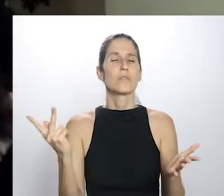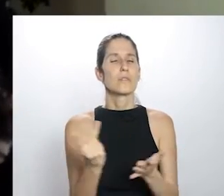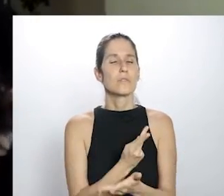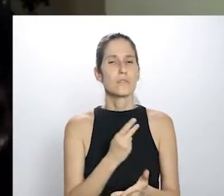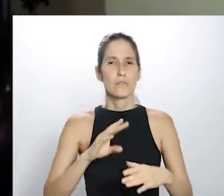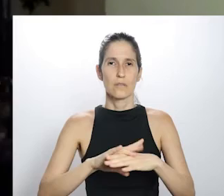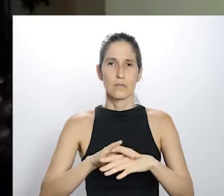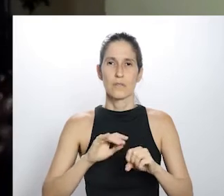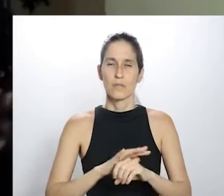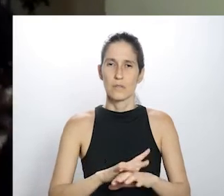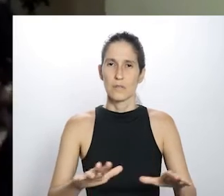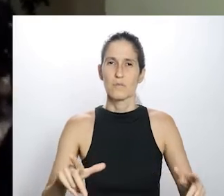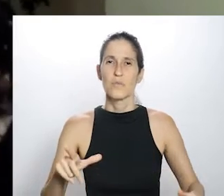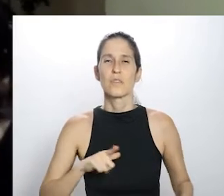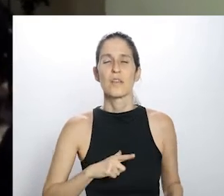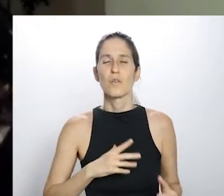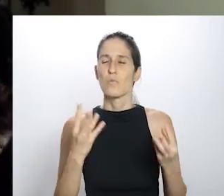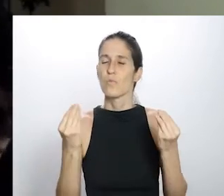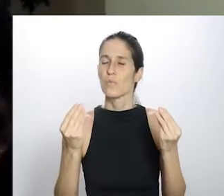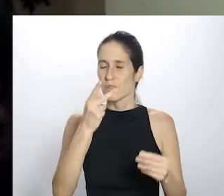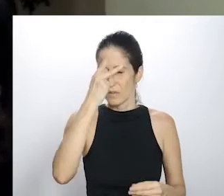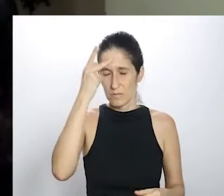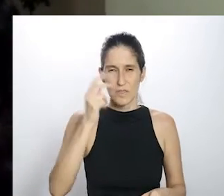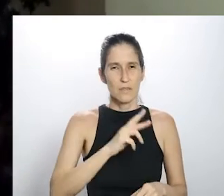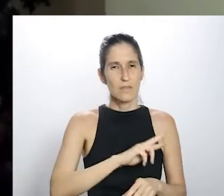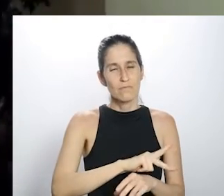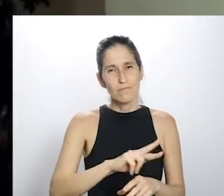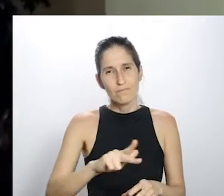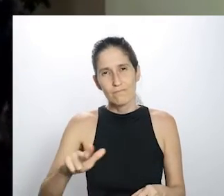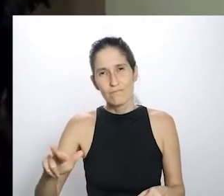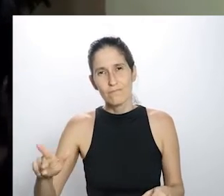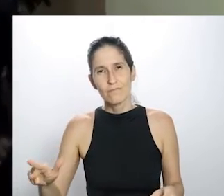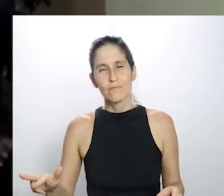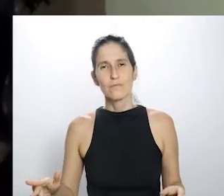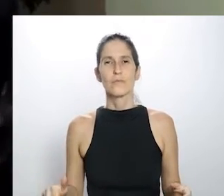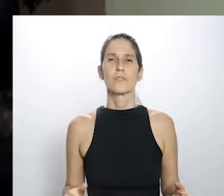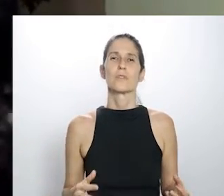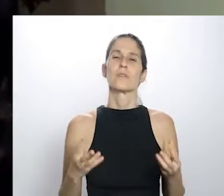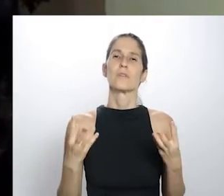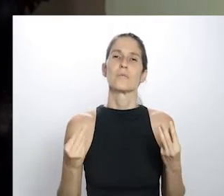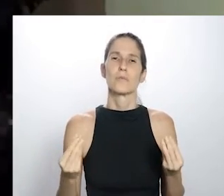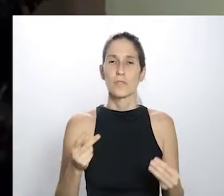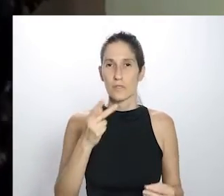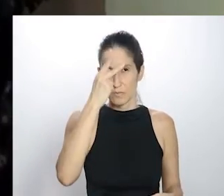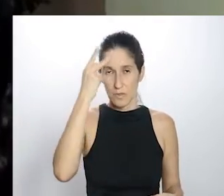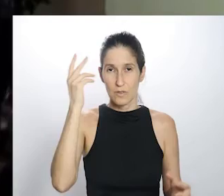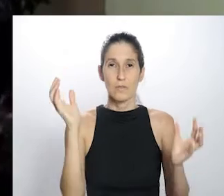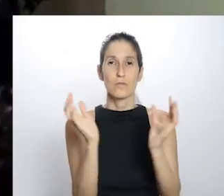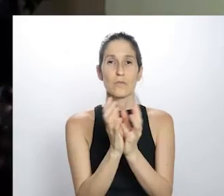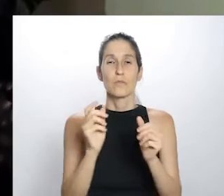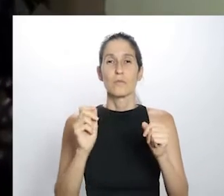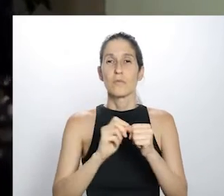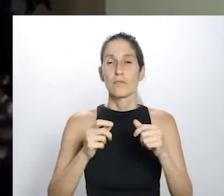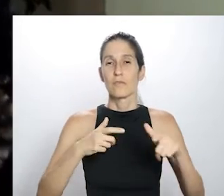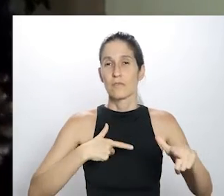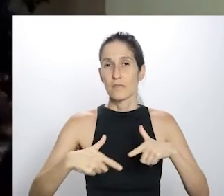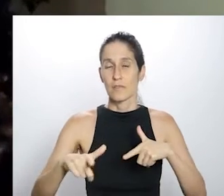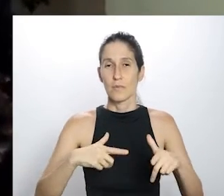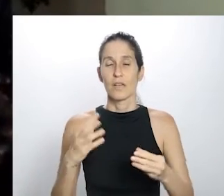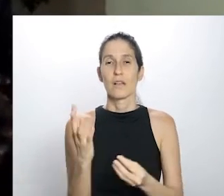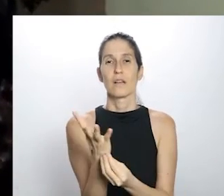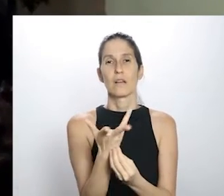da banda Devotos, Neilton também, da Devotos, Patrícia Correia, professora, Priscila Moreira, Daniel Bucarias, produtor,